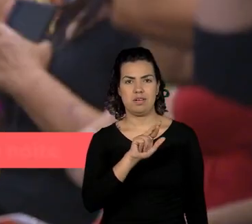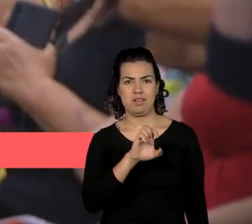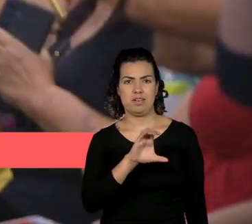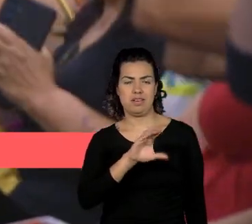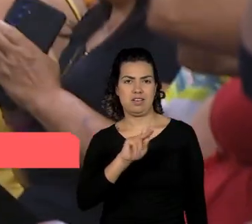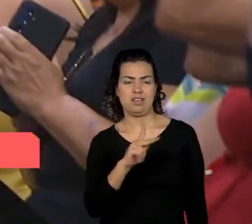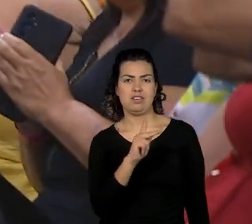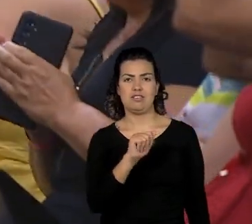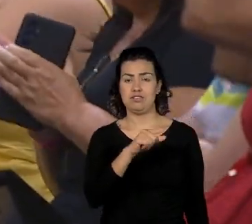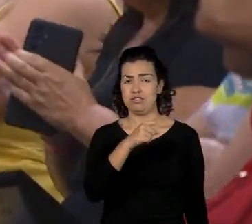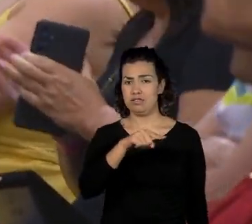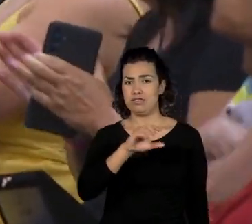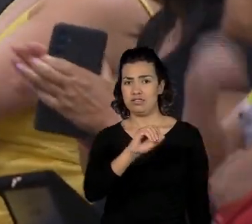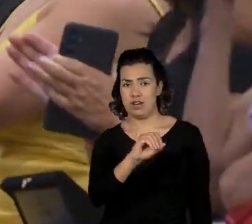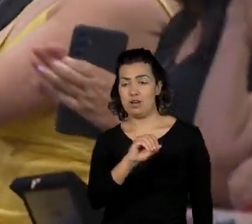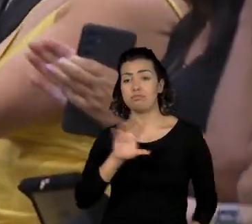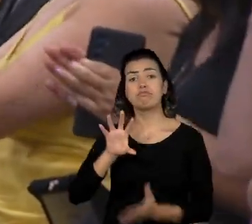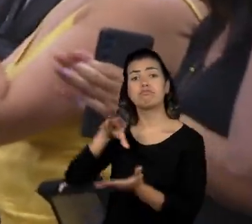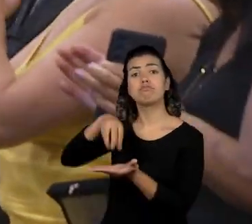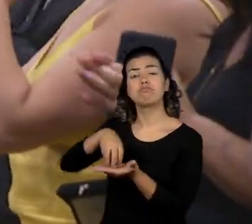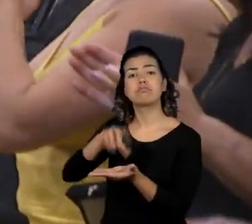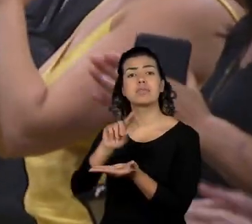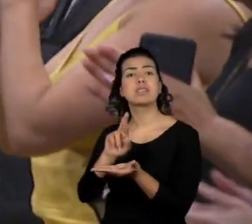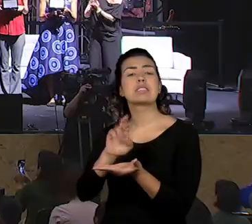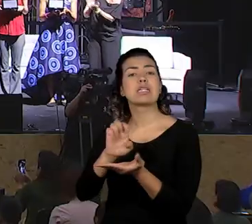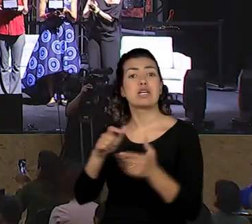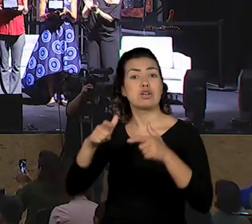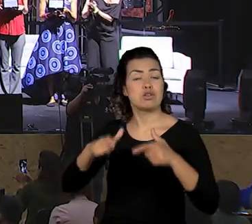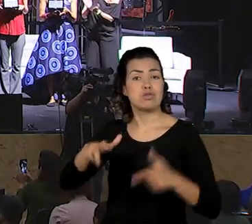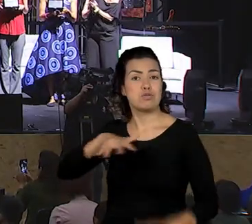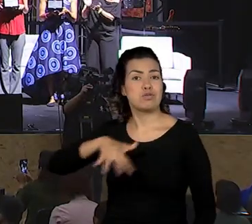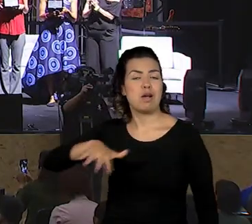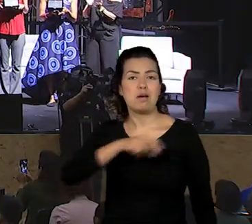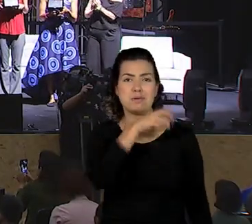DREBUTANTAM, projeto Multiletramentos.